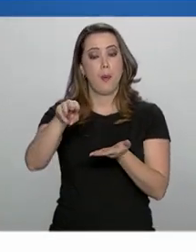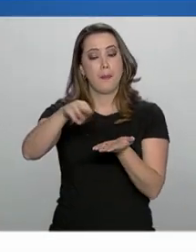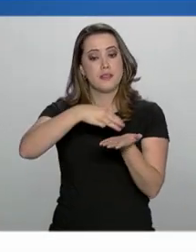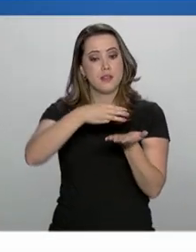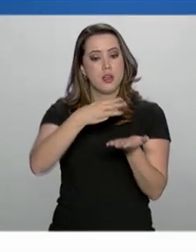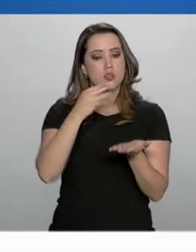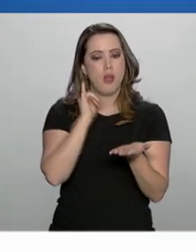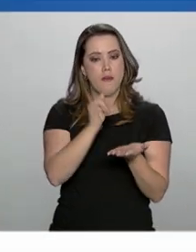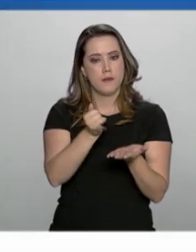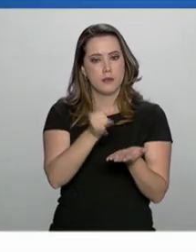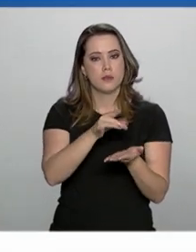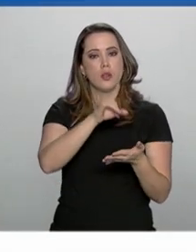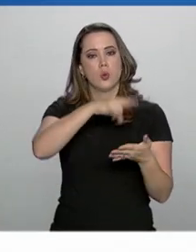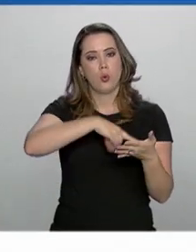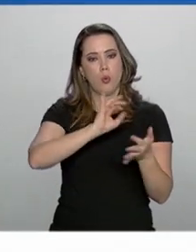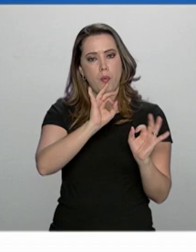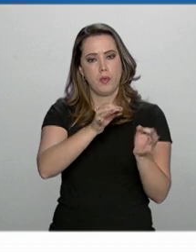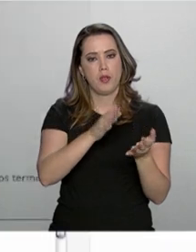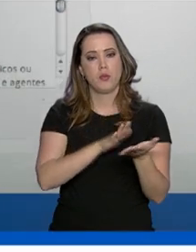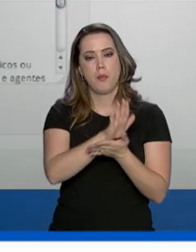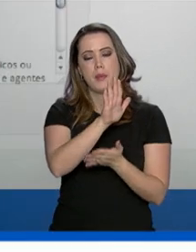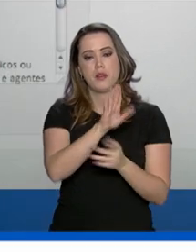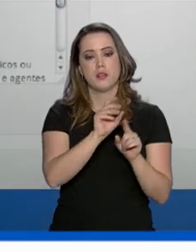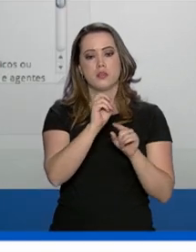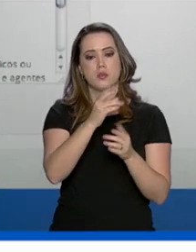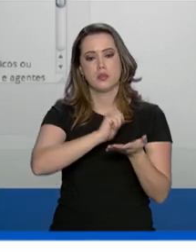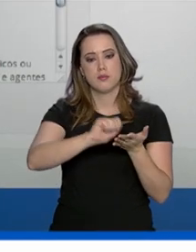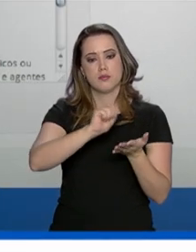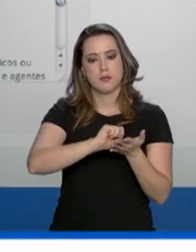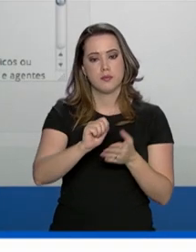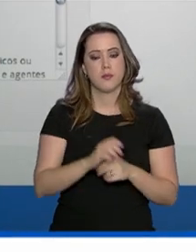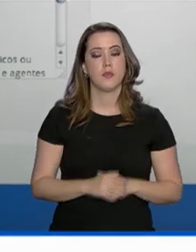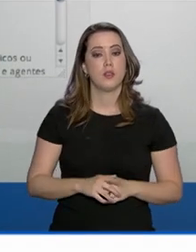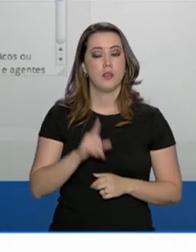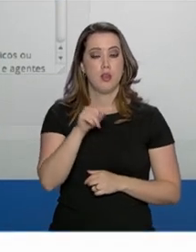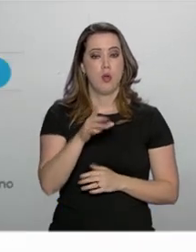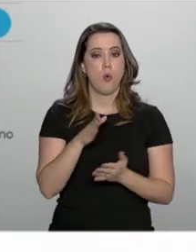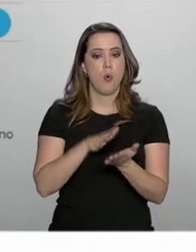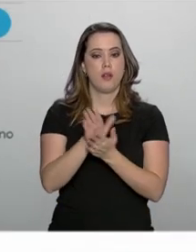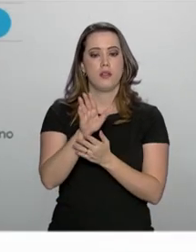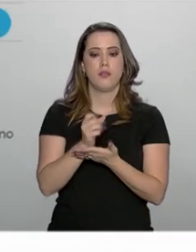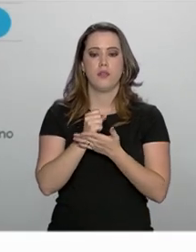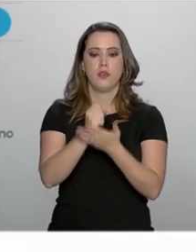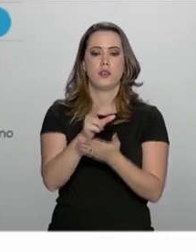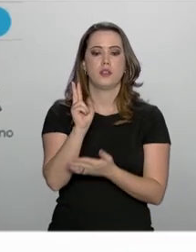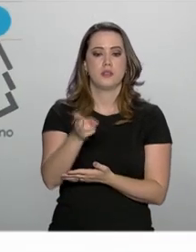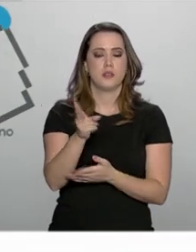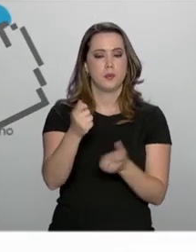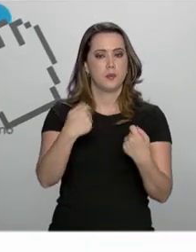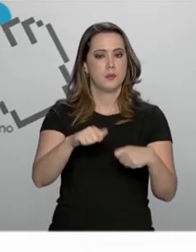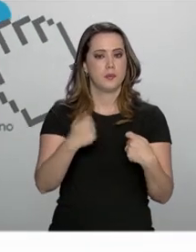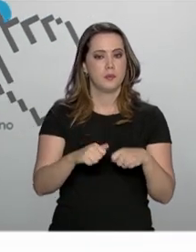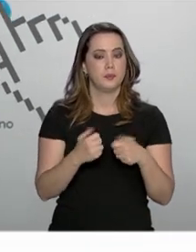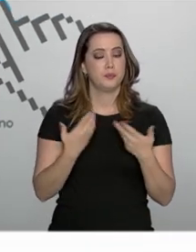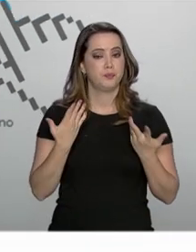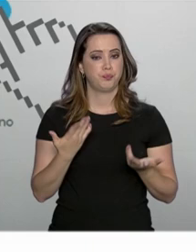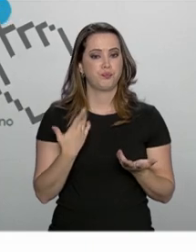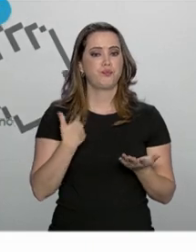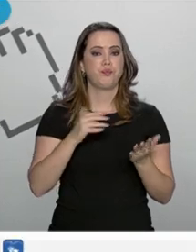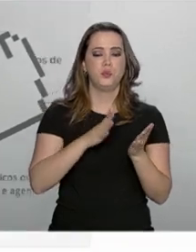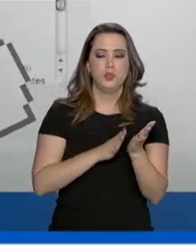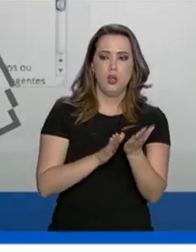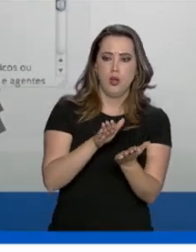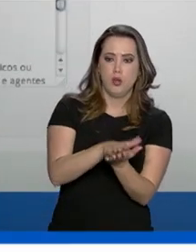avisando sobre o certificado para impressão e assinatura. O arquivo fica disponível sempre que necessário. A